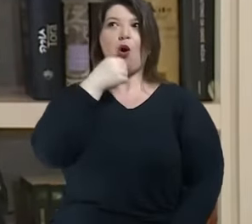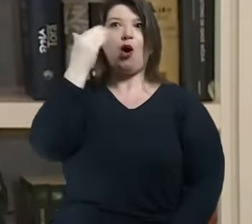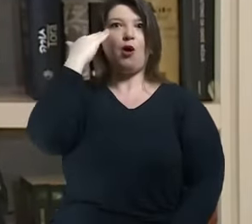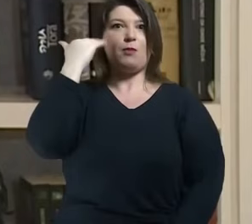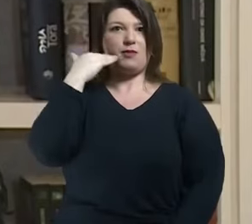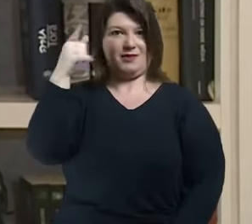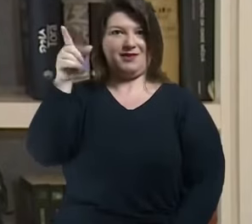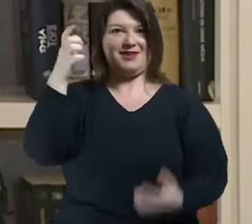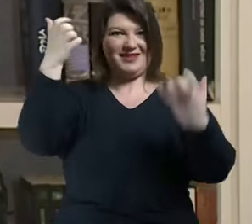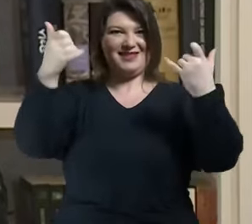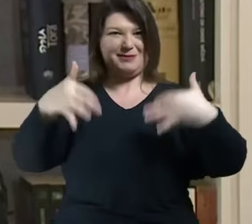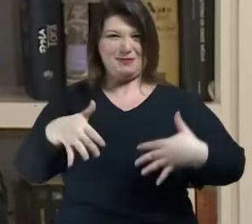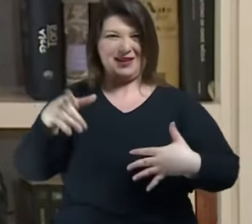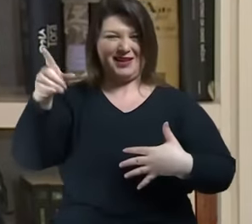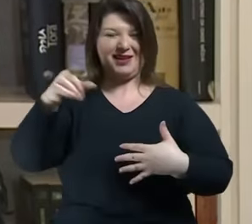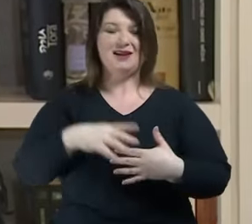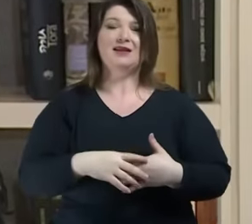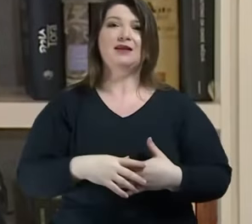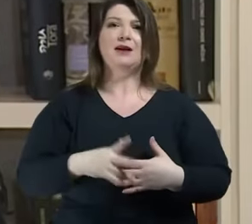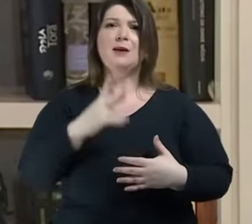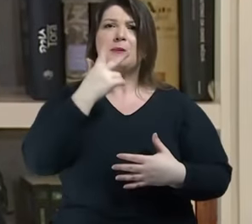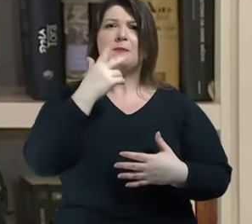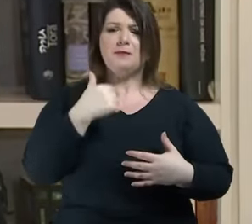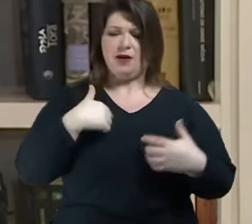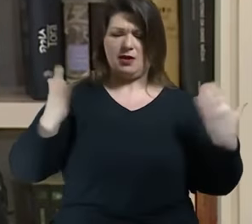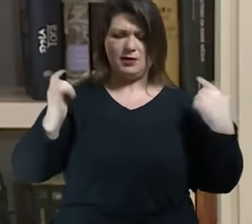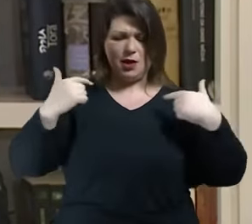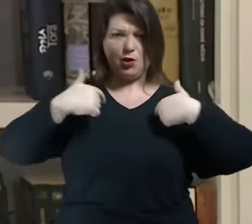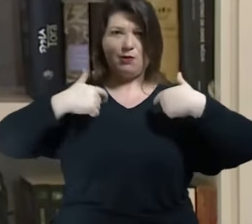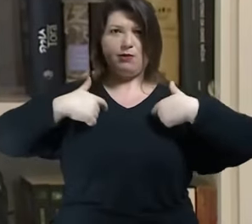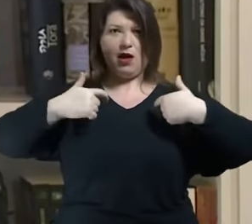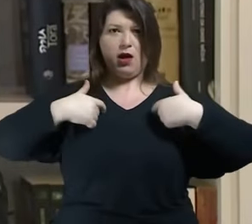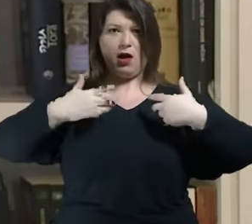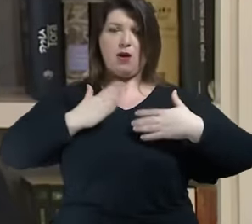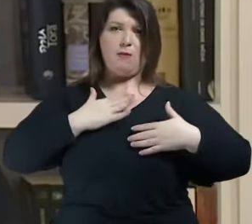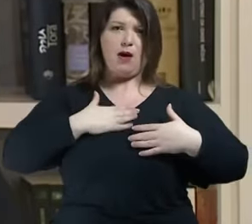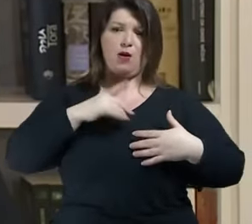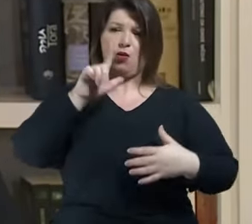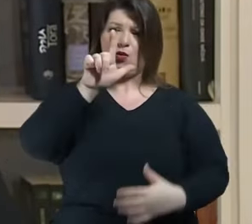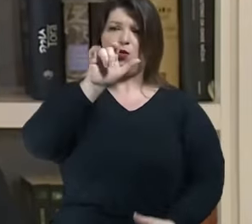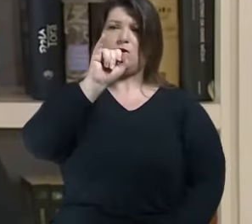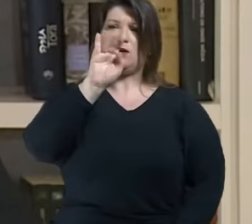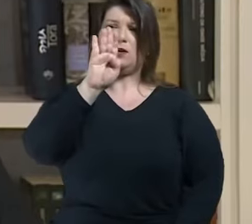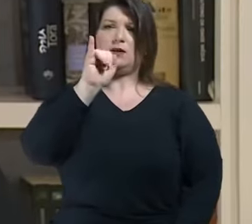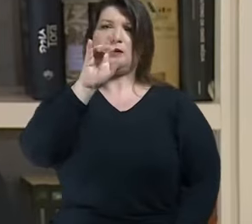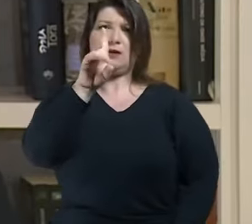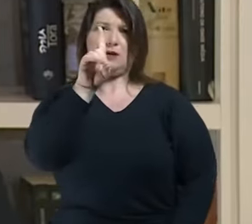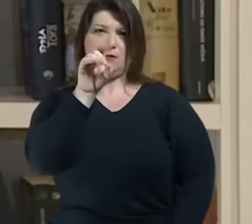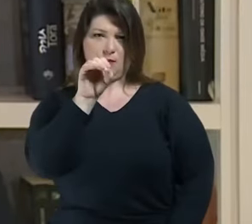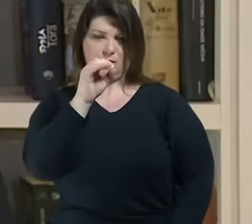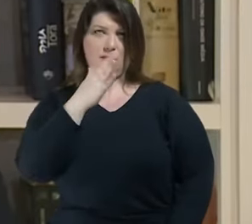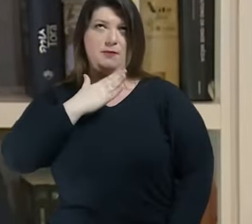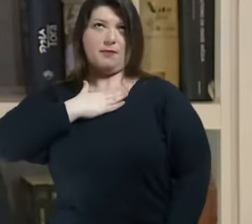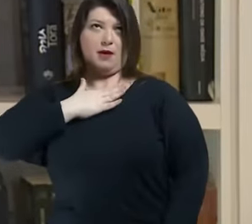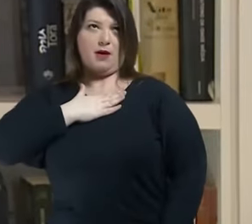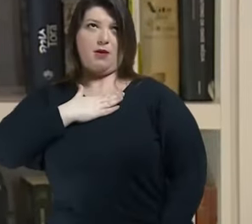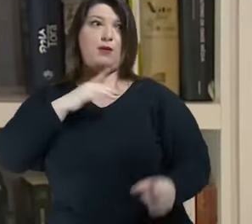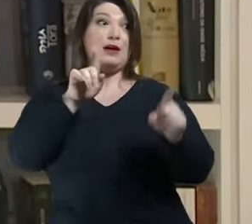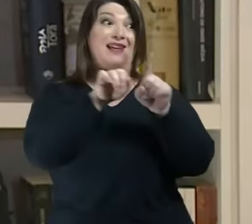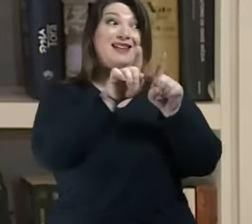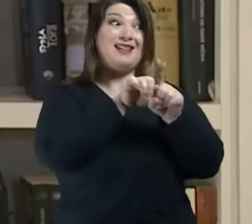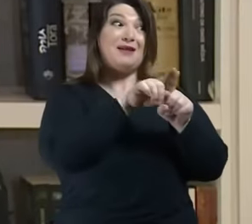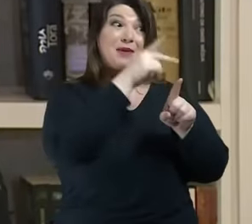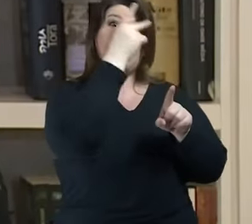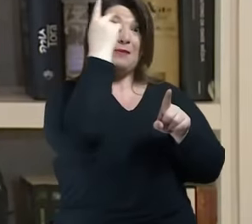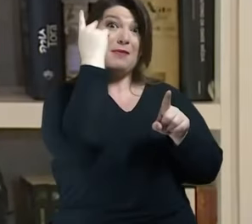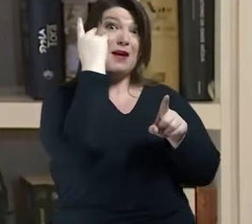a mim mesmo, a libido é comigo e parcialmente com as pessoas da internet. Mas